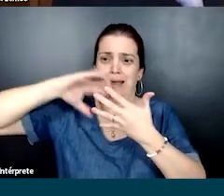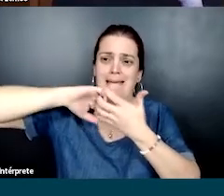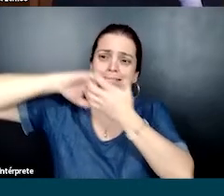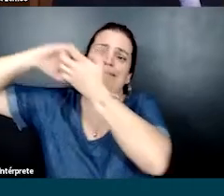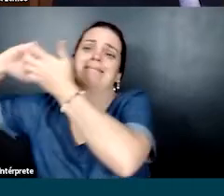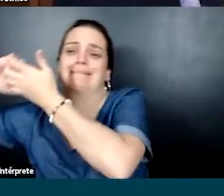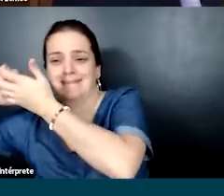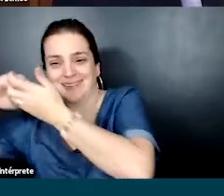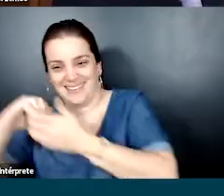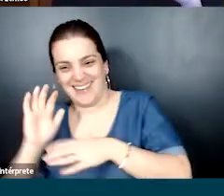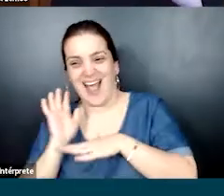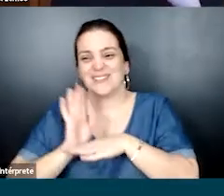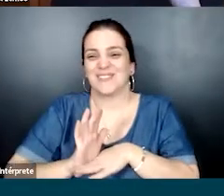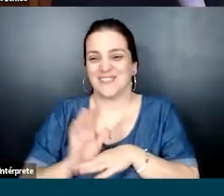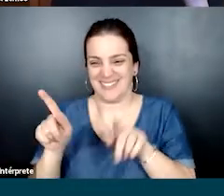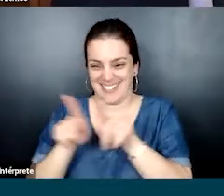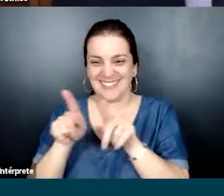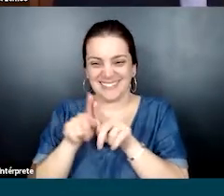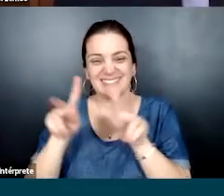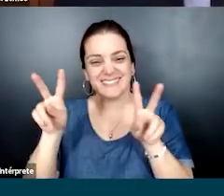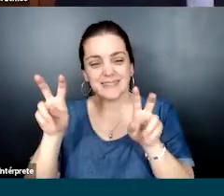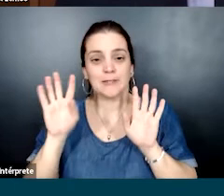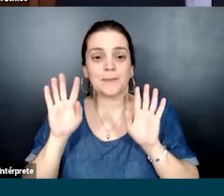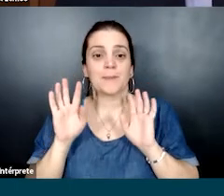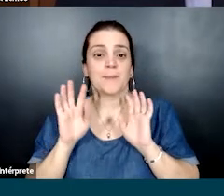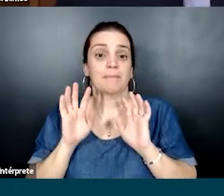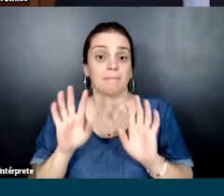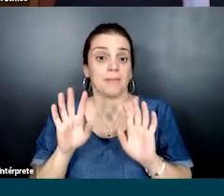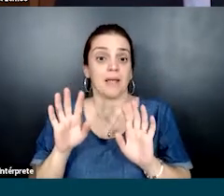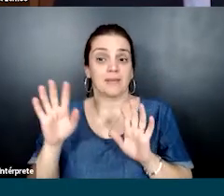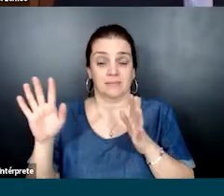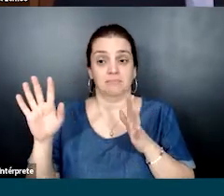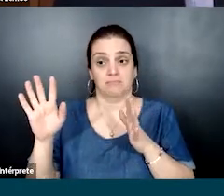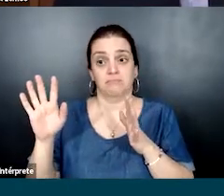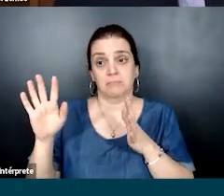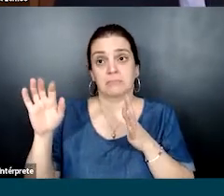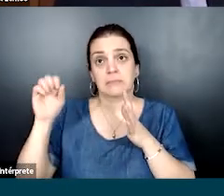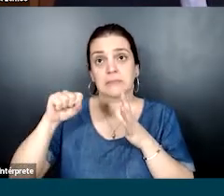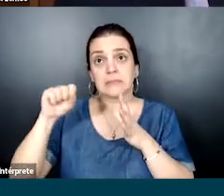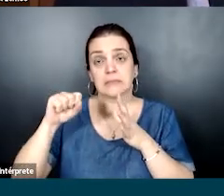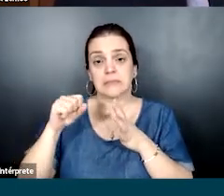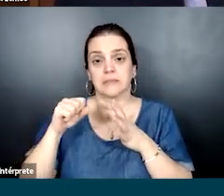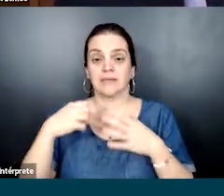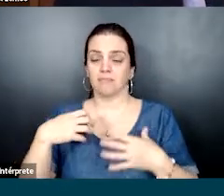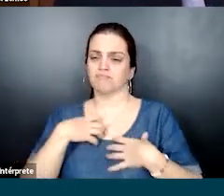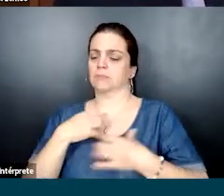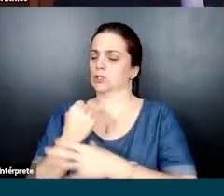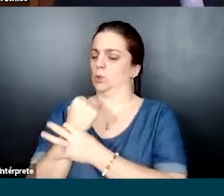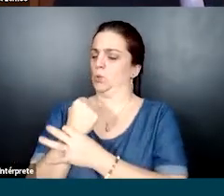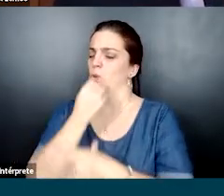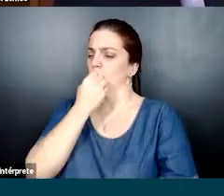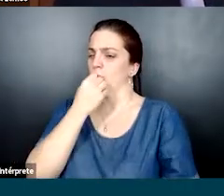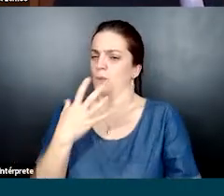como um símbolo de ajuda. A grande questão é que, assim, né? Se apegar ao seguro é realmente muito